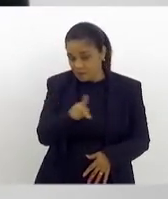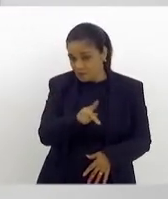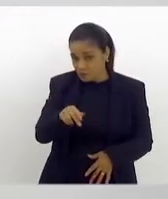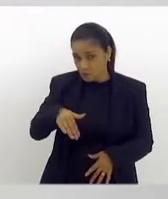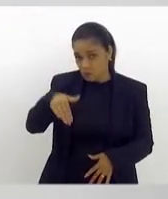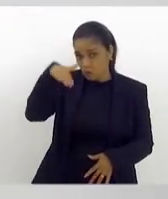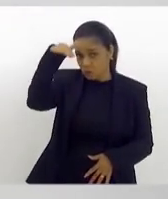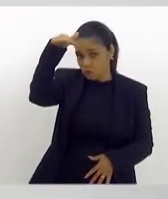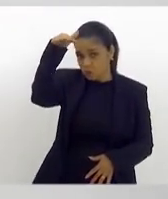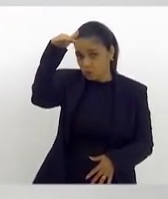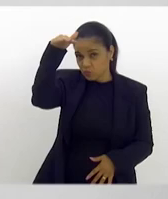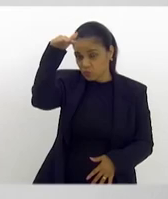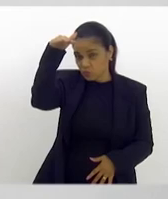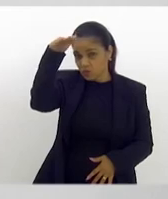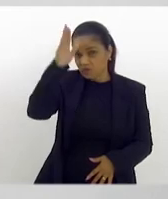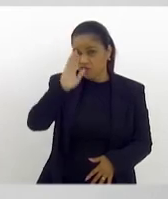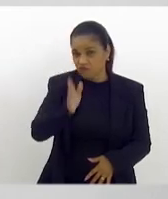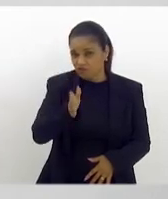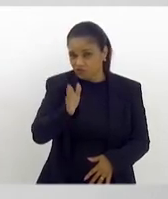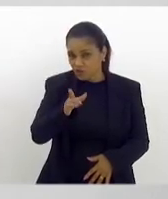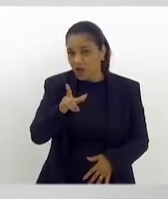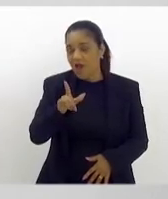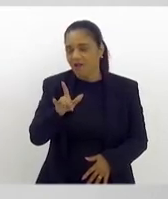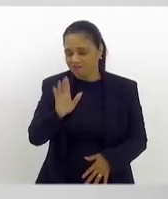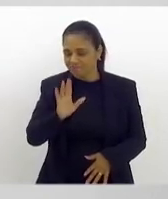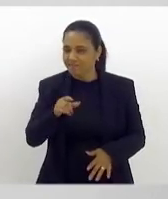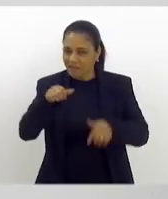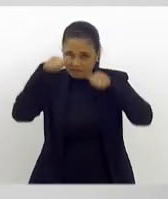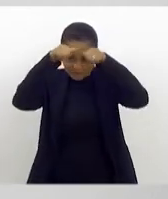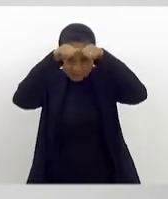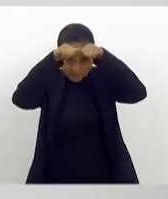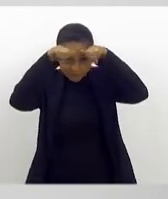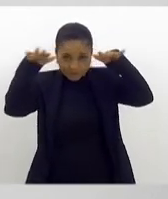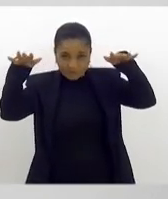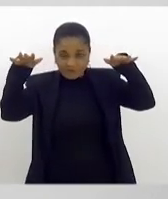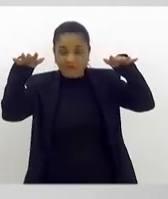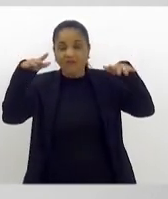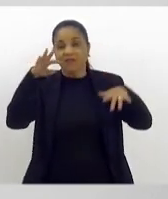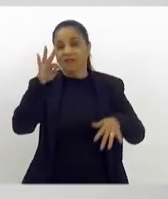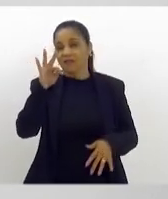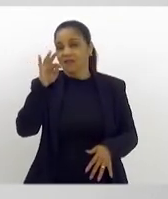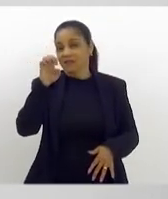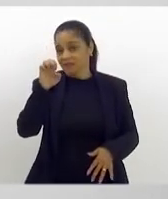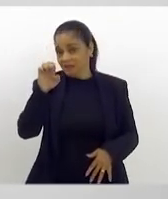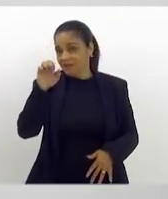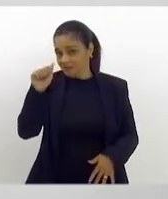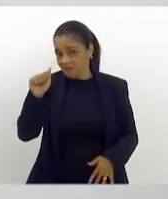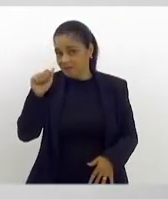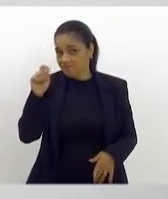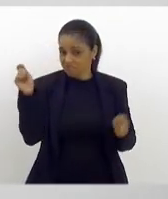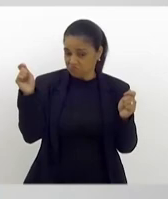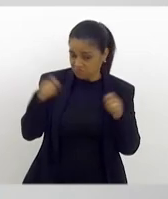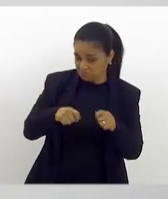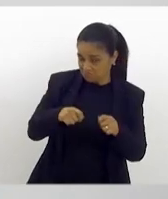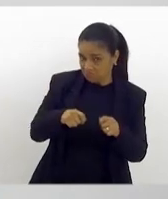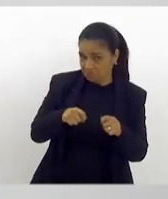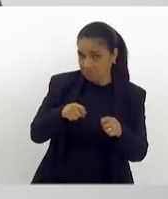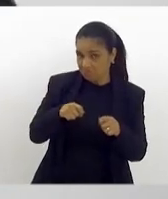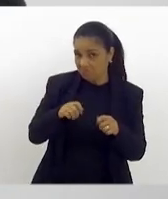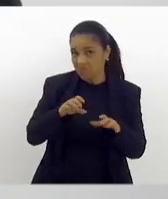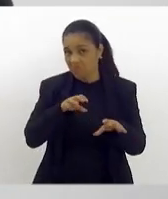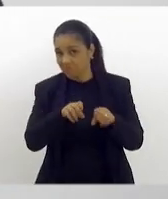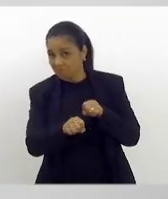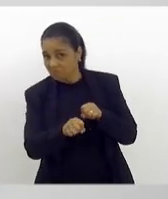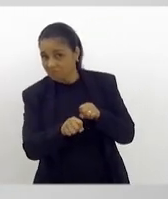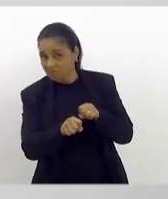que talvez até tenham o espectro autista, estão capacitados a isso? Na maioria das vezes, são